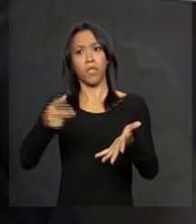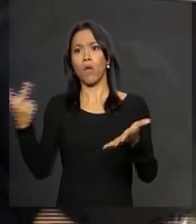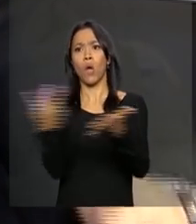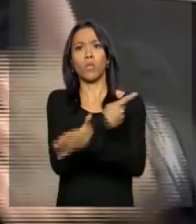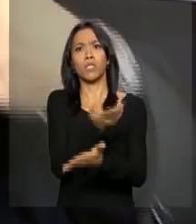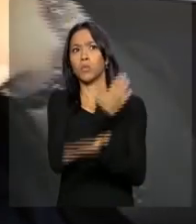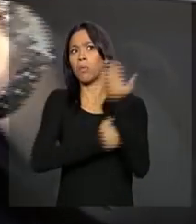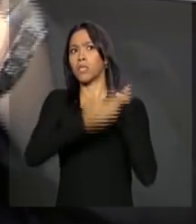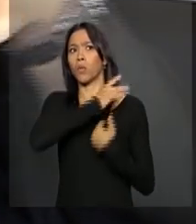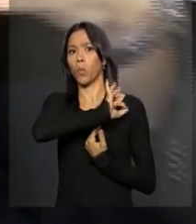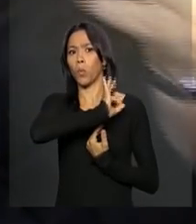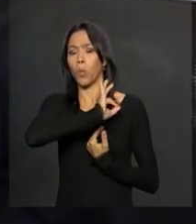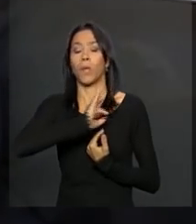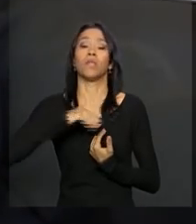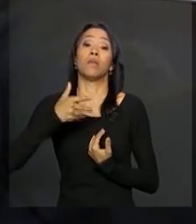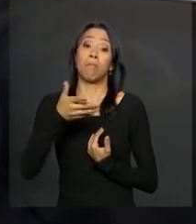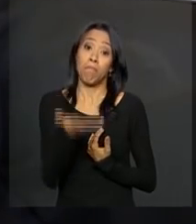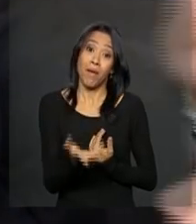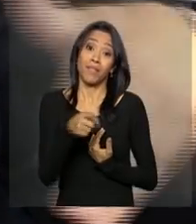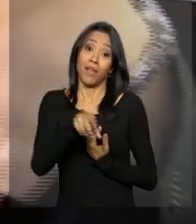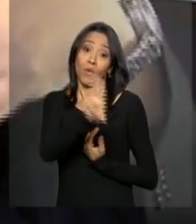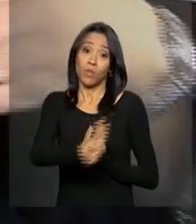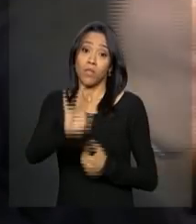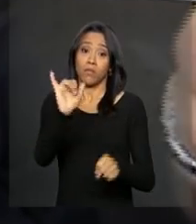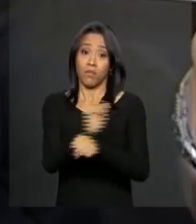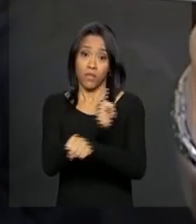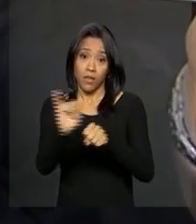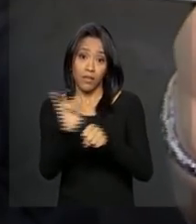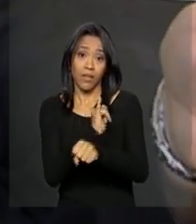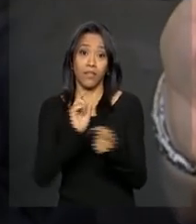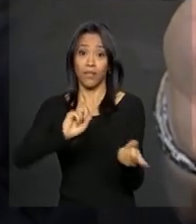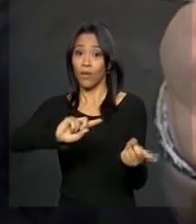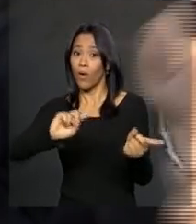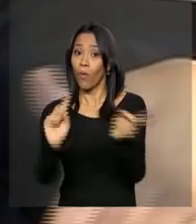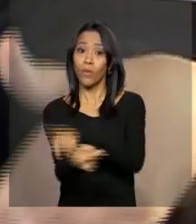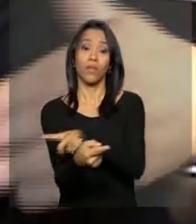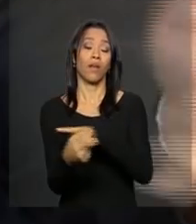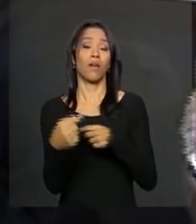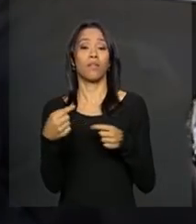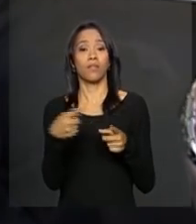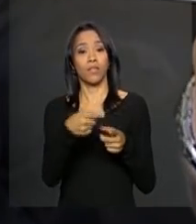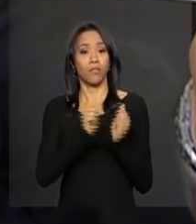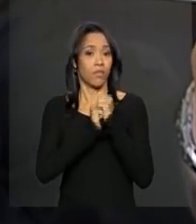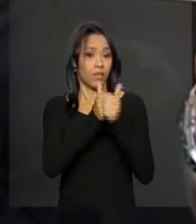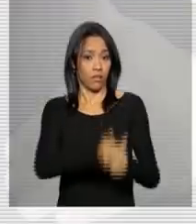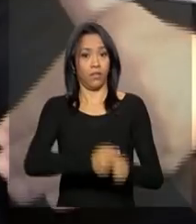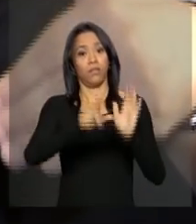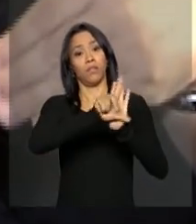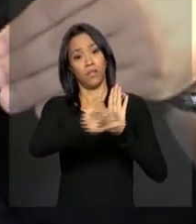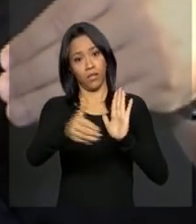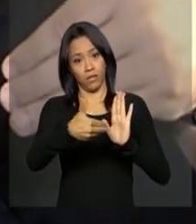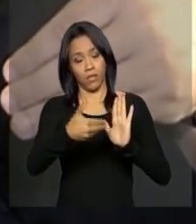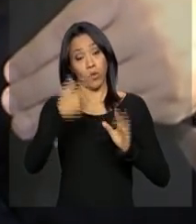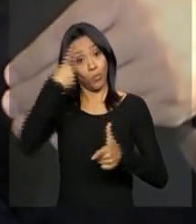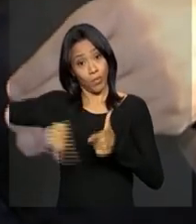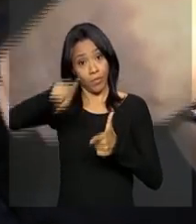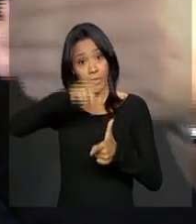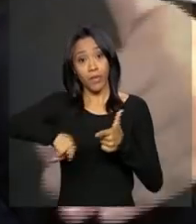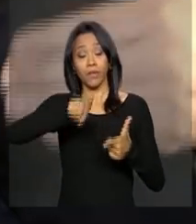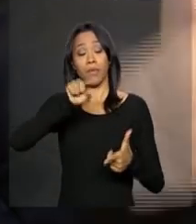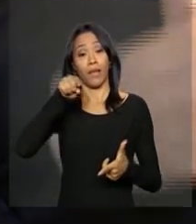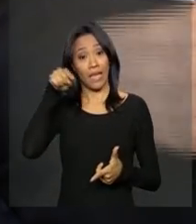houve, mas por outro lado está usando métodos absolutamente contrários ou que está disposto na nossa condição e nas leis. O problema é que